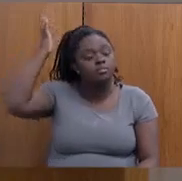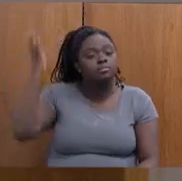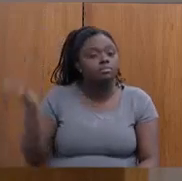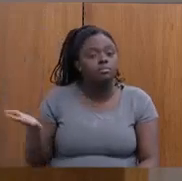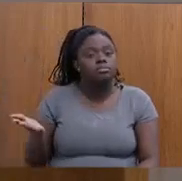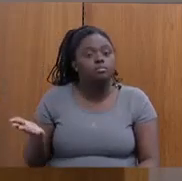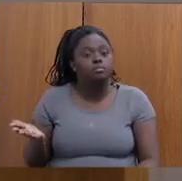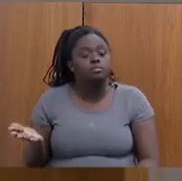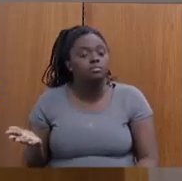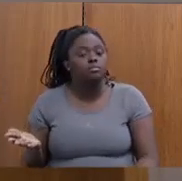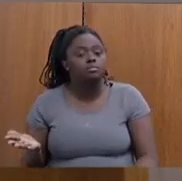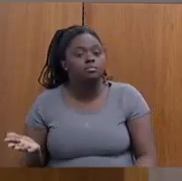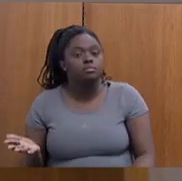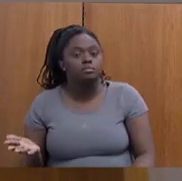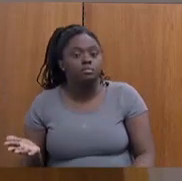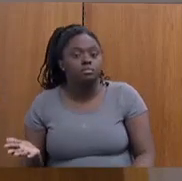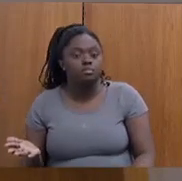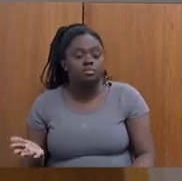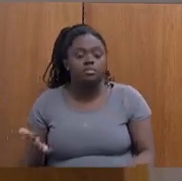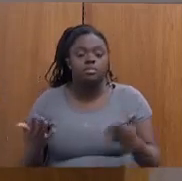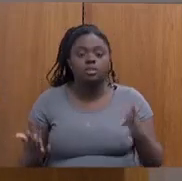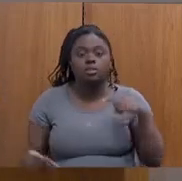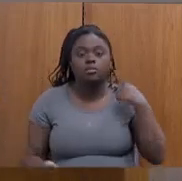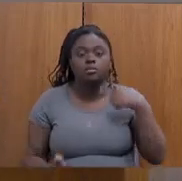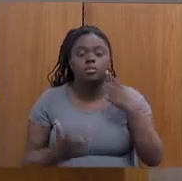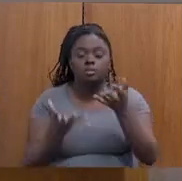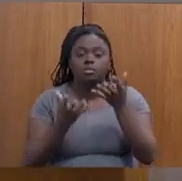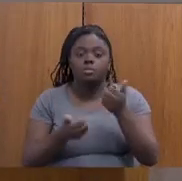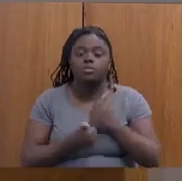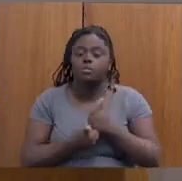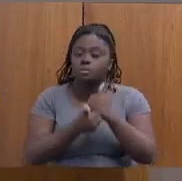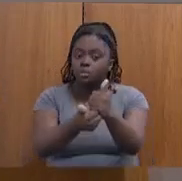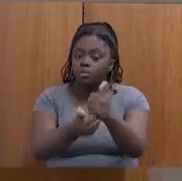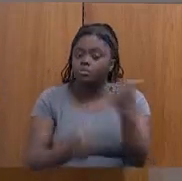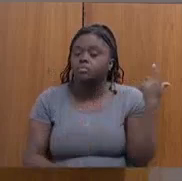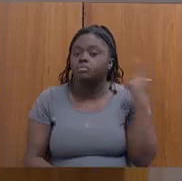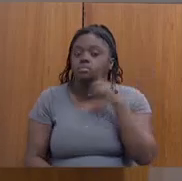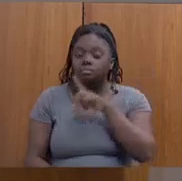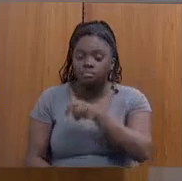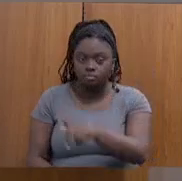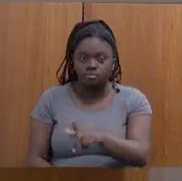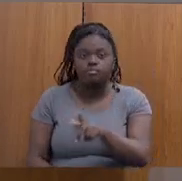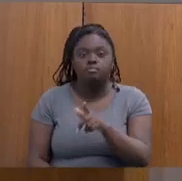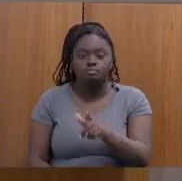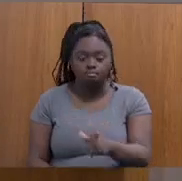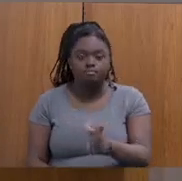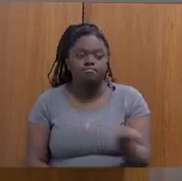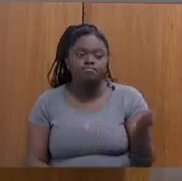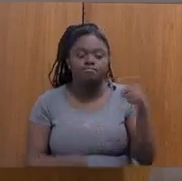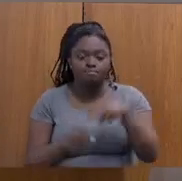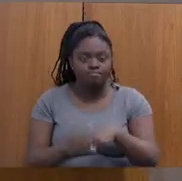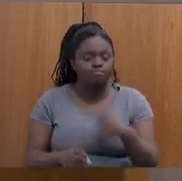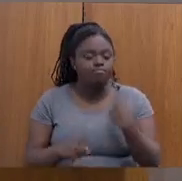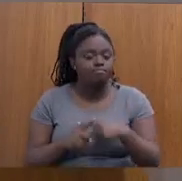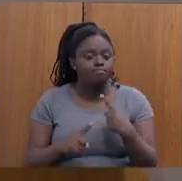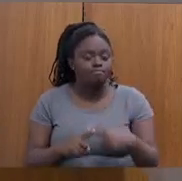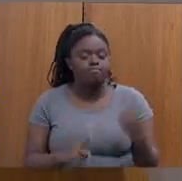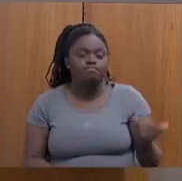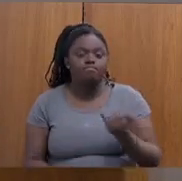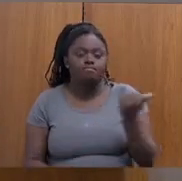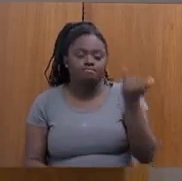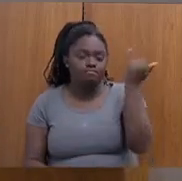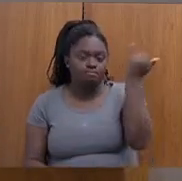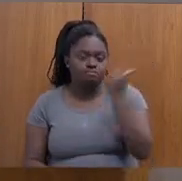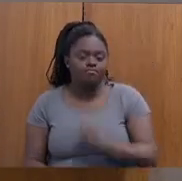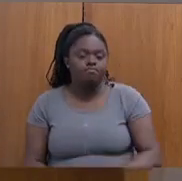Então, deputada, eu queria o apoio para a gente conseguir essas voltas das cisternas, porque isso para nós é muito importante.